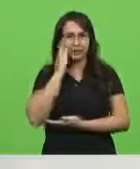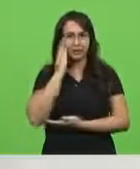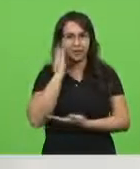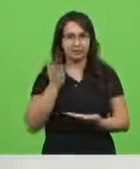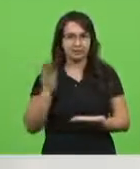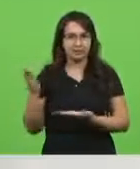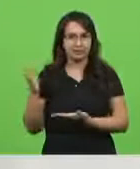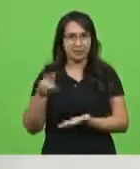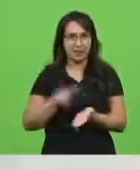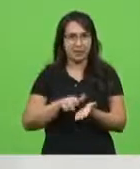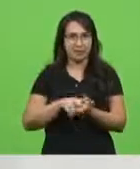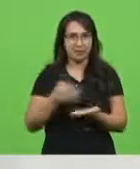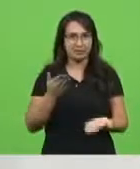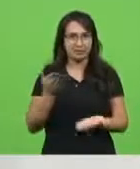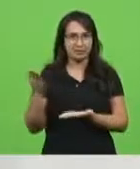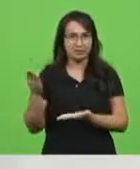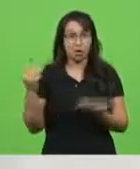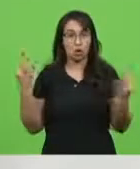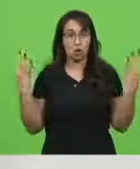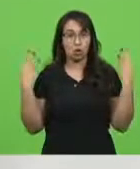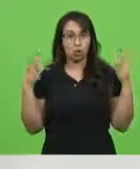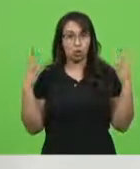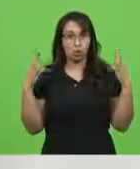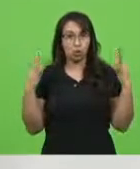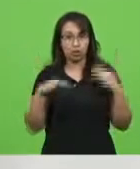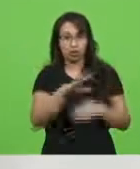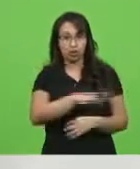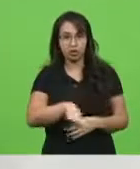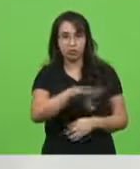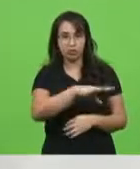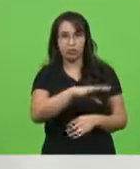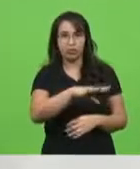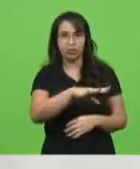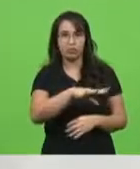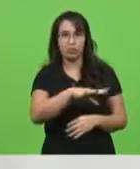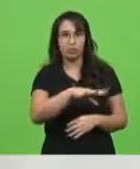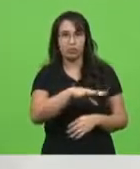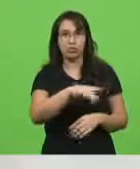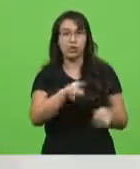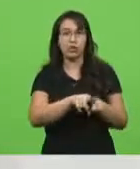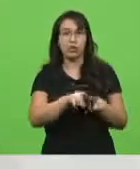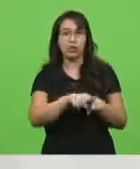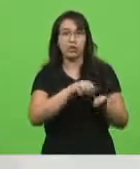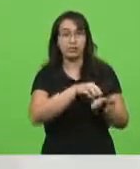Isso aqui é o pessoal do turismo e do transporte escolar,